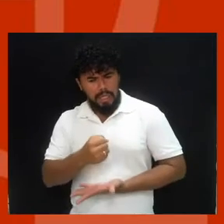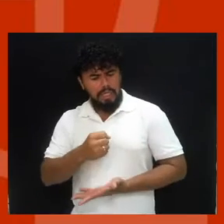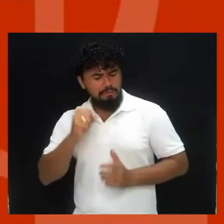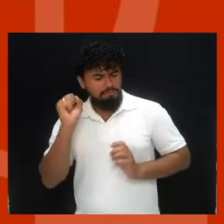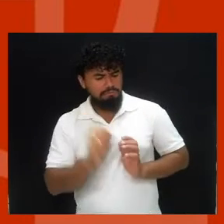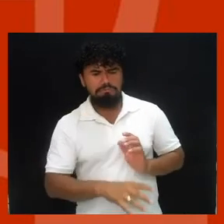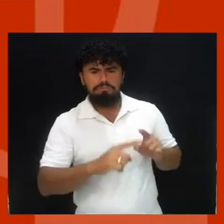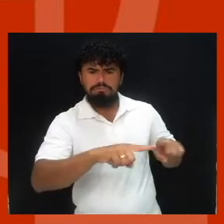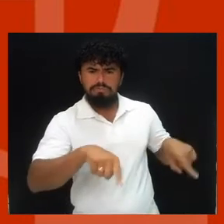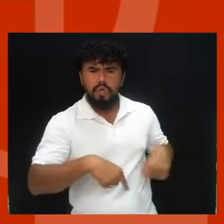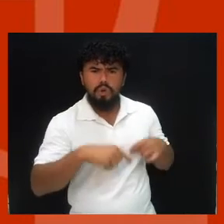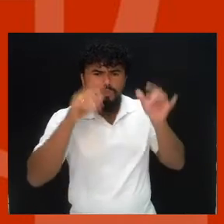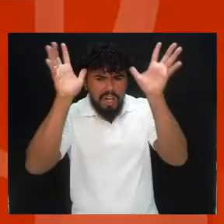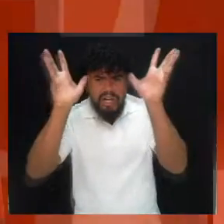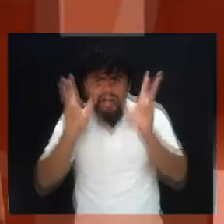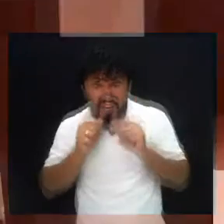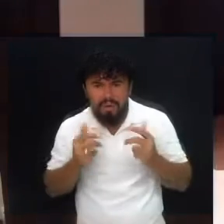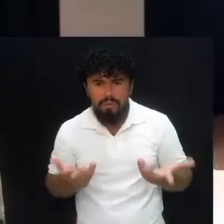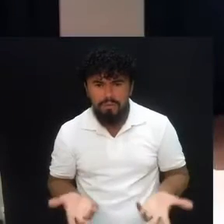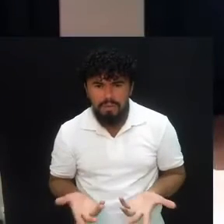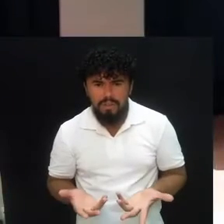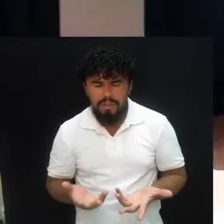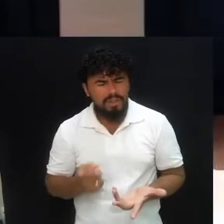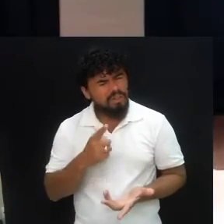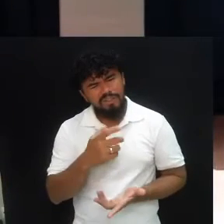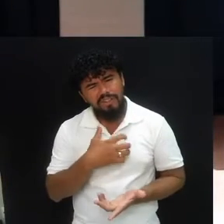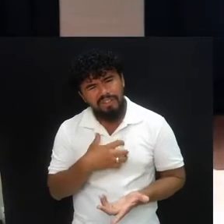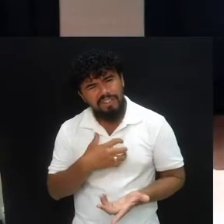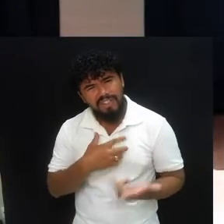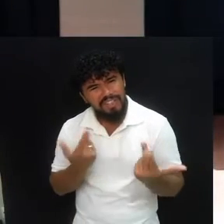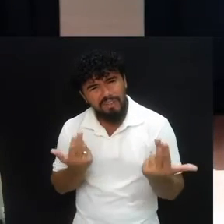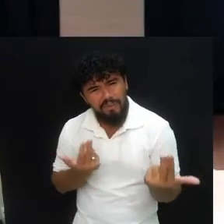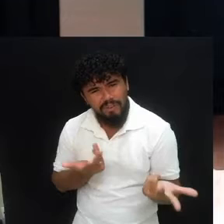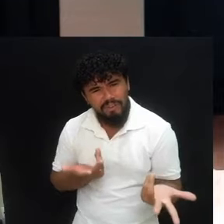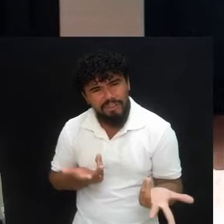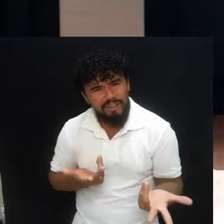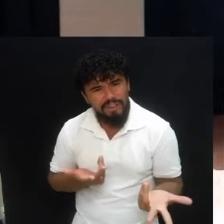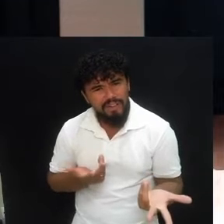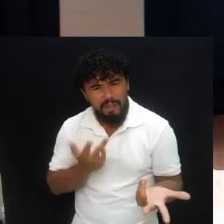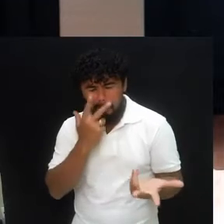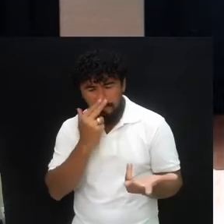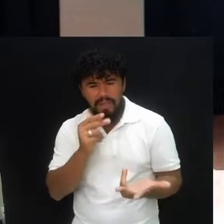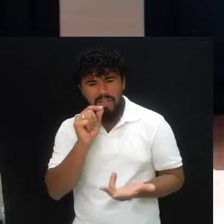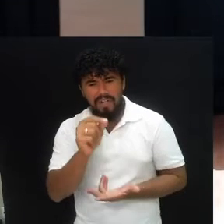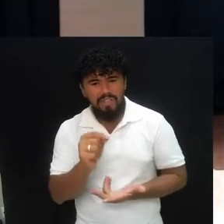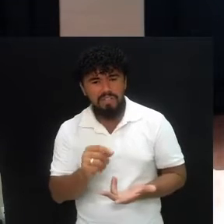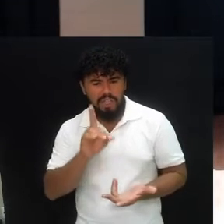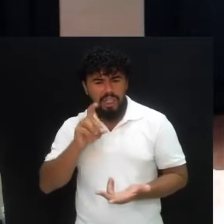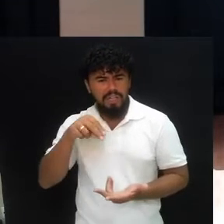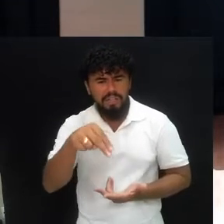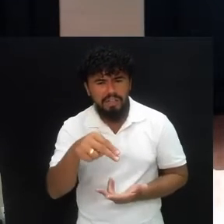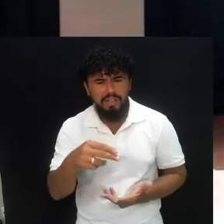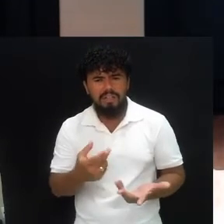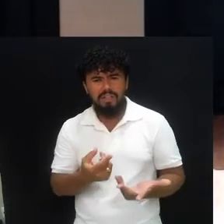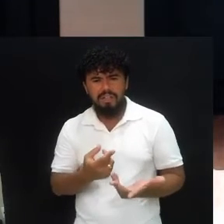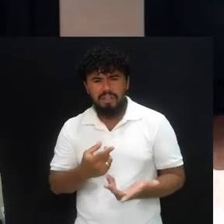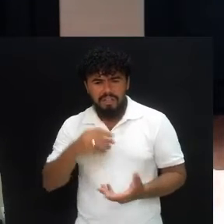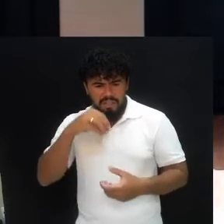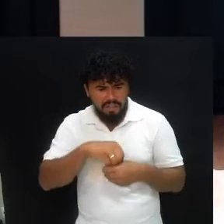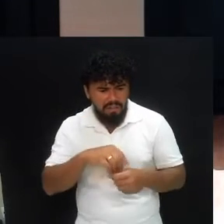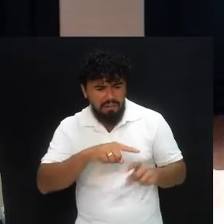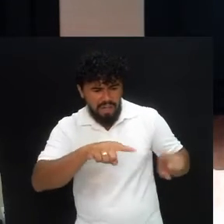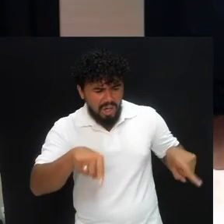cova dos leões. Você não se sente exatamente assim? Como se estivesse com o Daniel diante de uma cova,